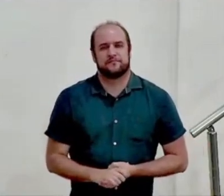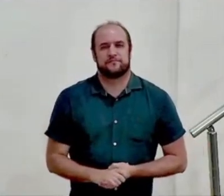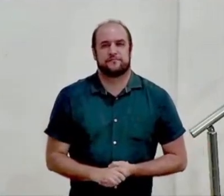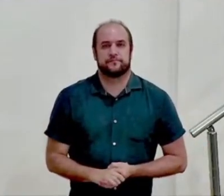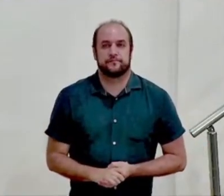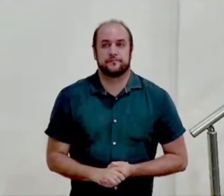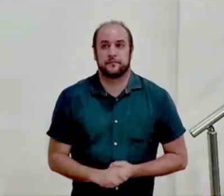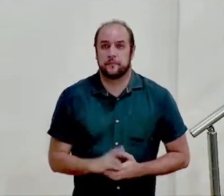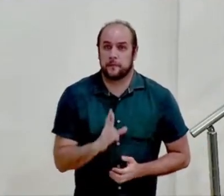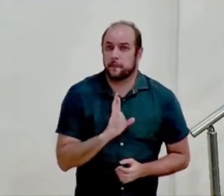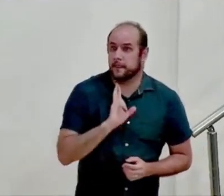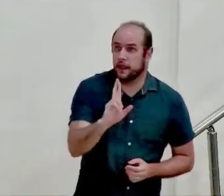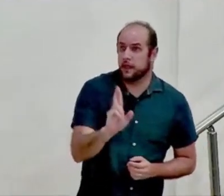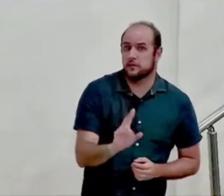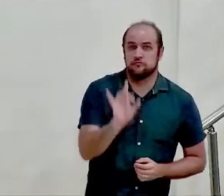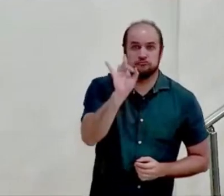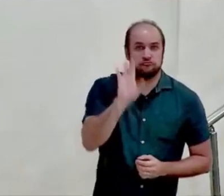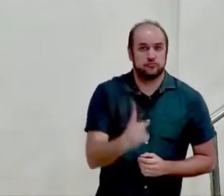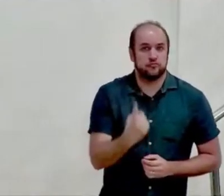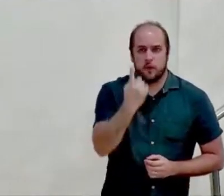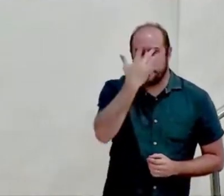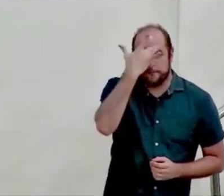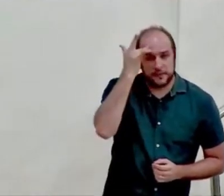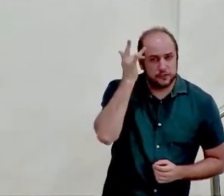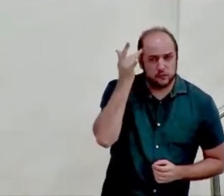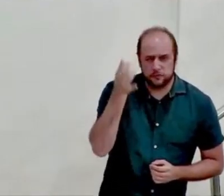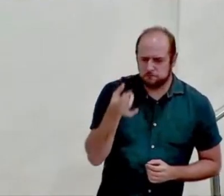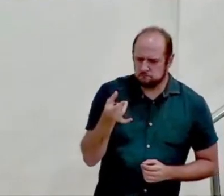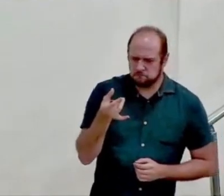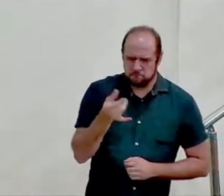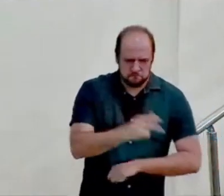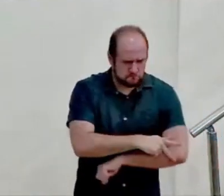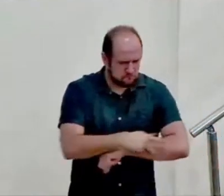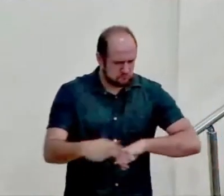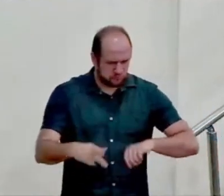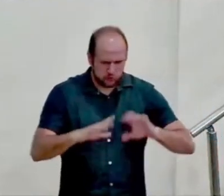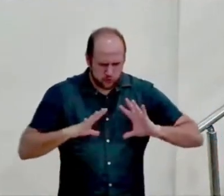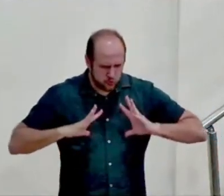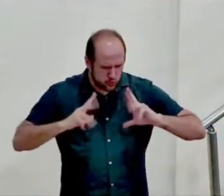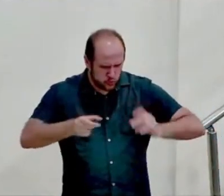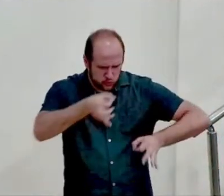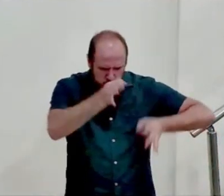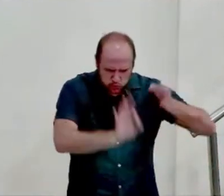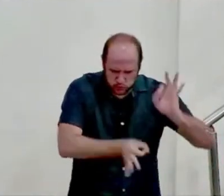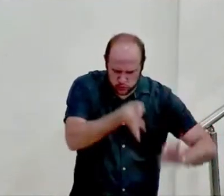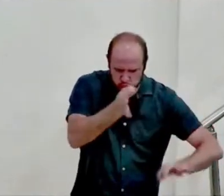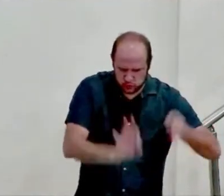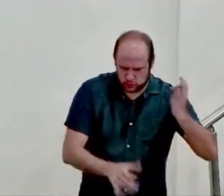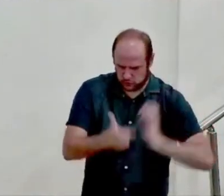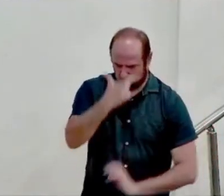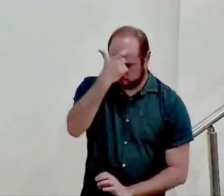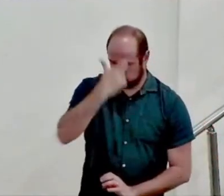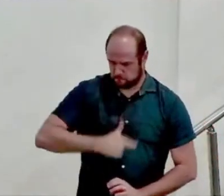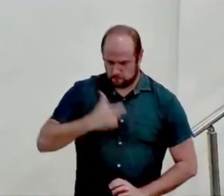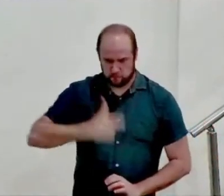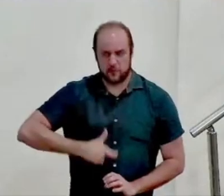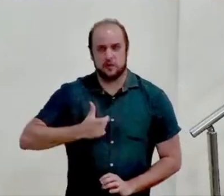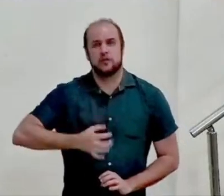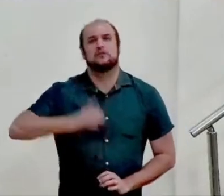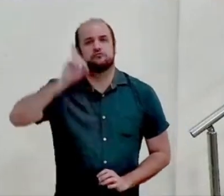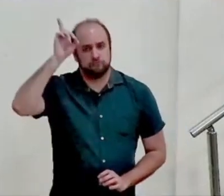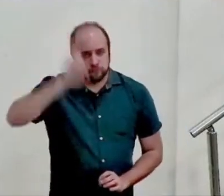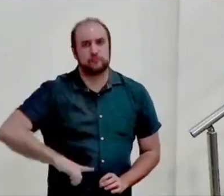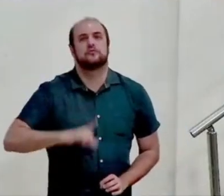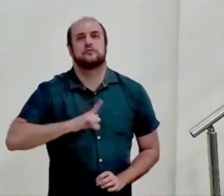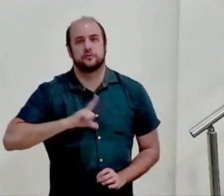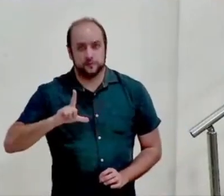é que somente uma pessoa que é puramente justa em todos os sentidos tem o direito de ser